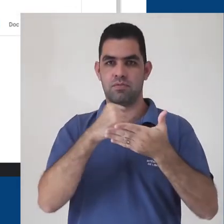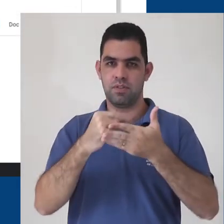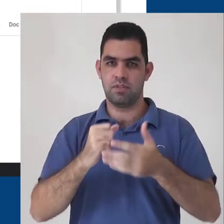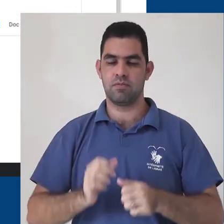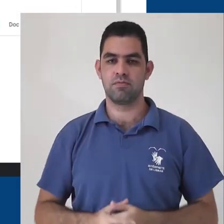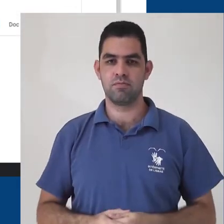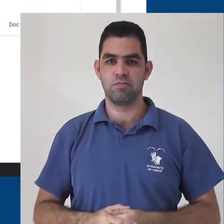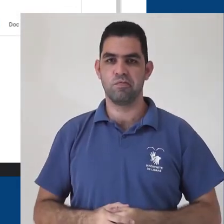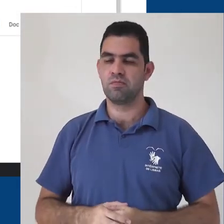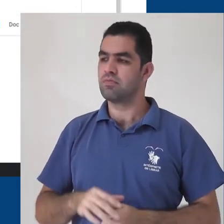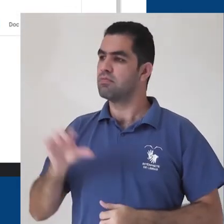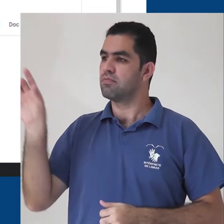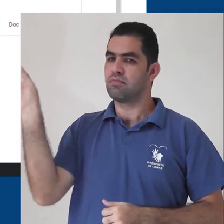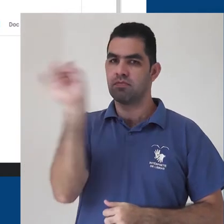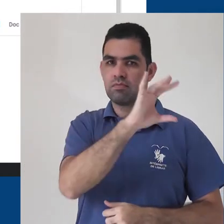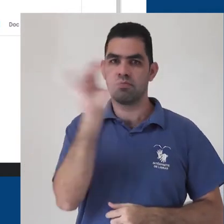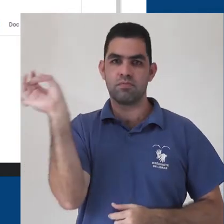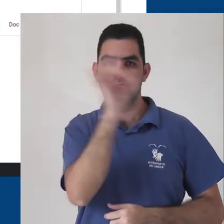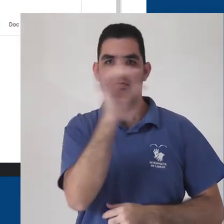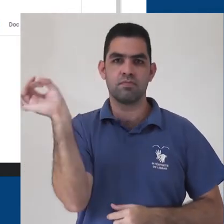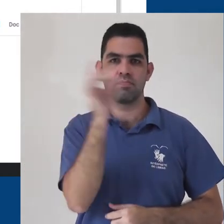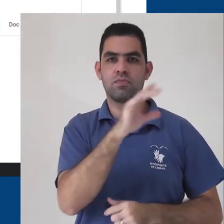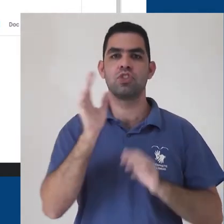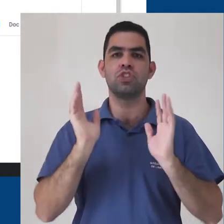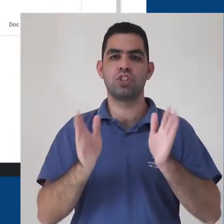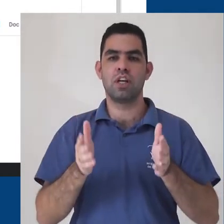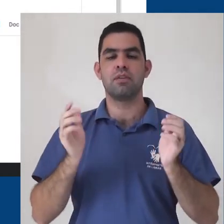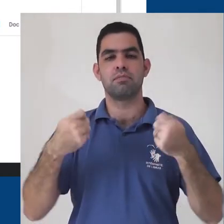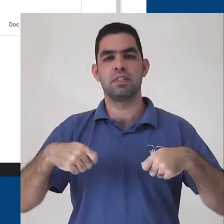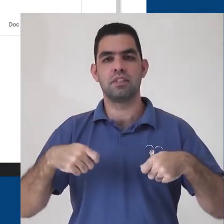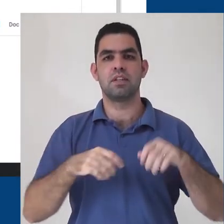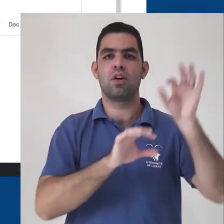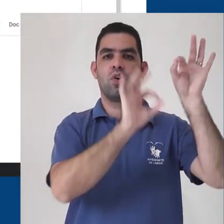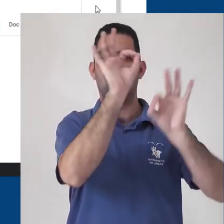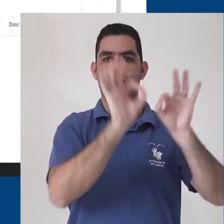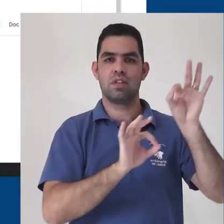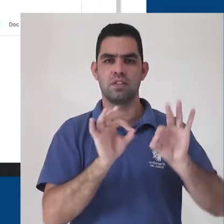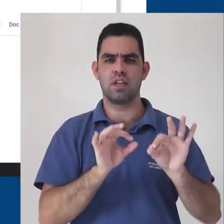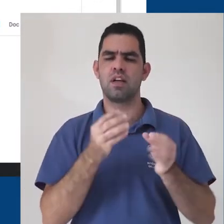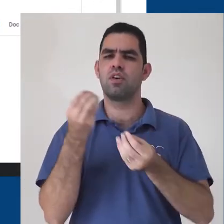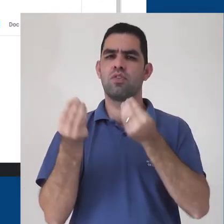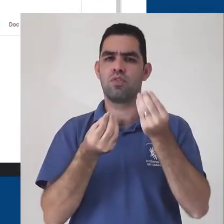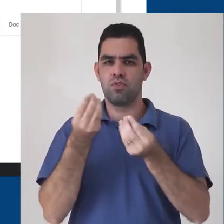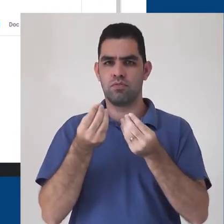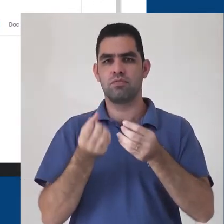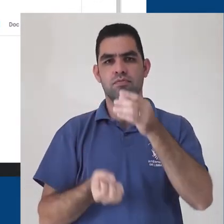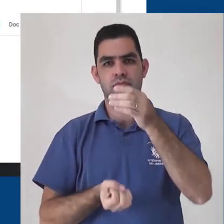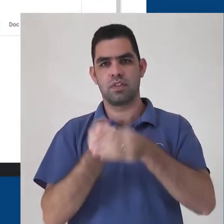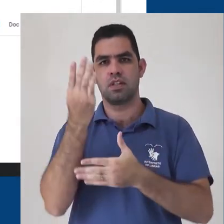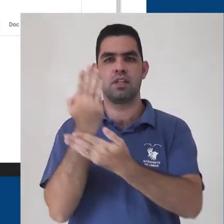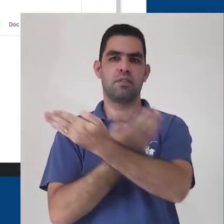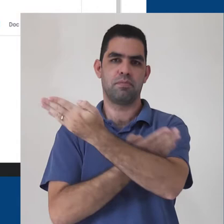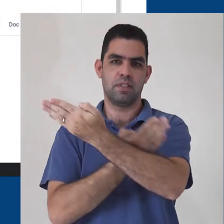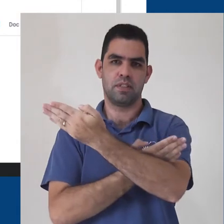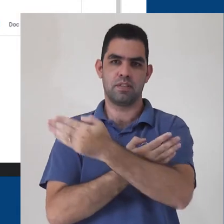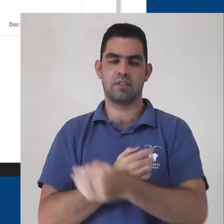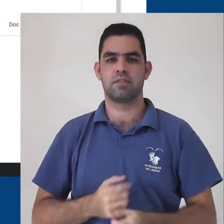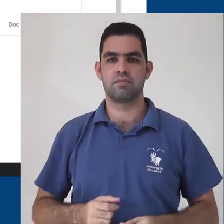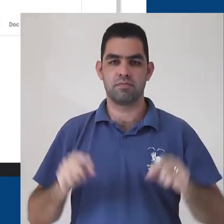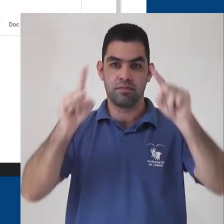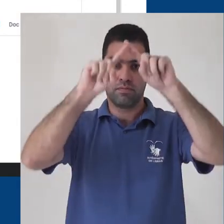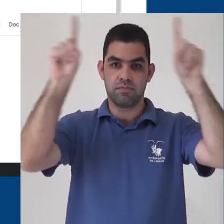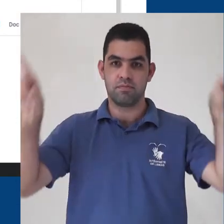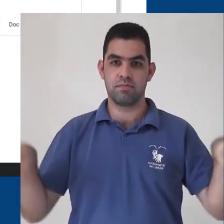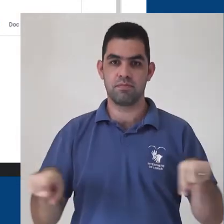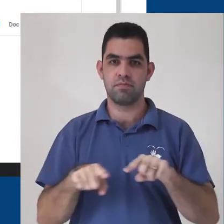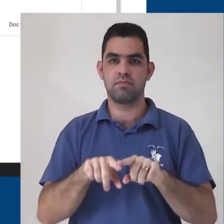temos vários arquivos no Drive, é importante organizá-los. Para isso, vamos criar uma pasta. Clique com o botão direito do mouse na área